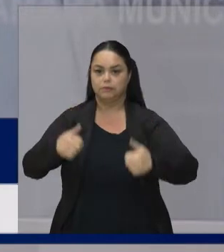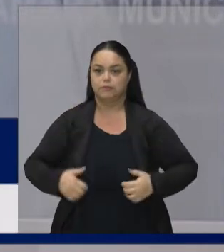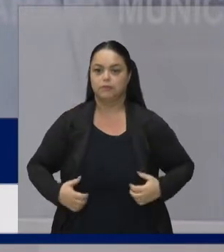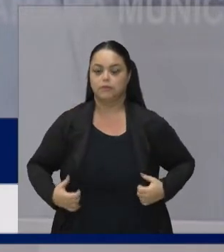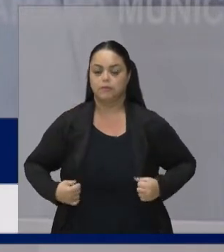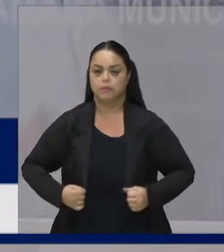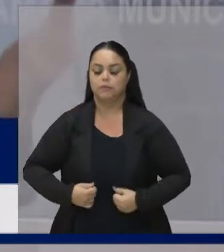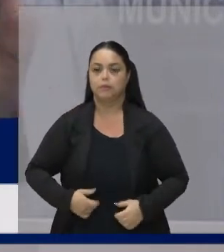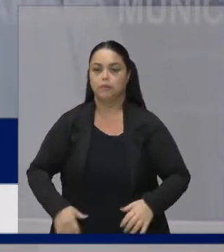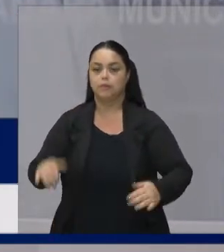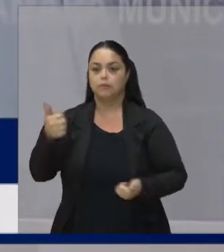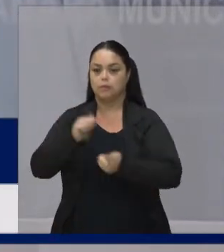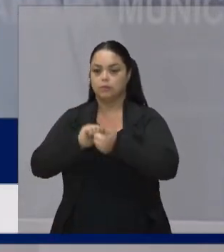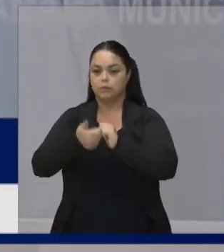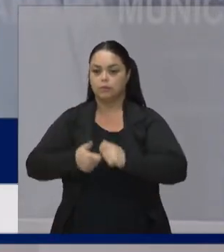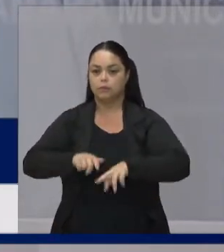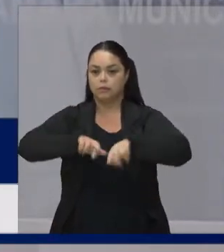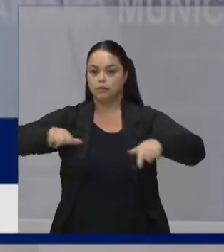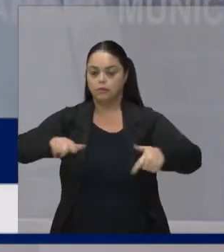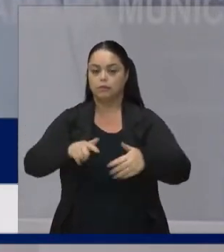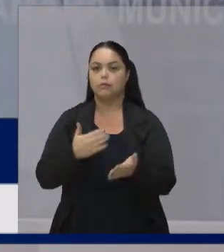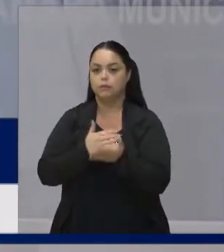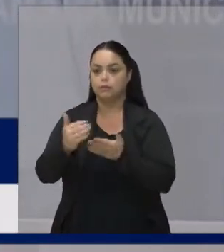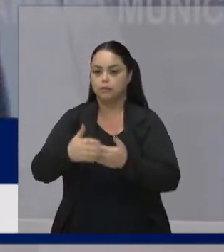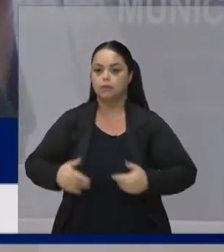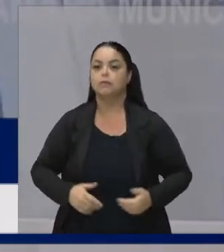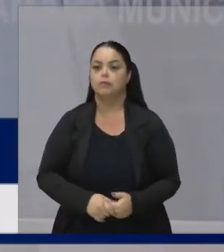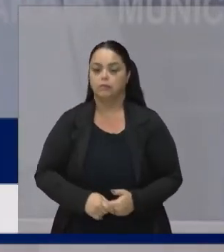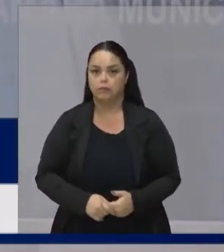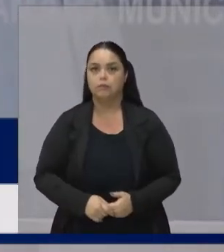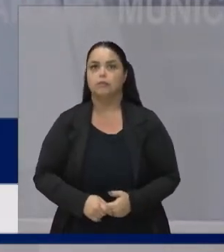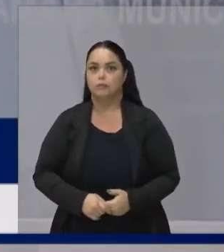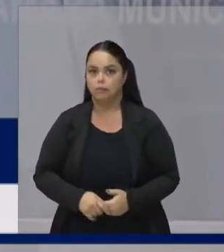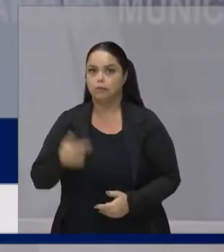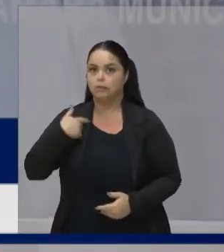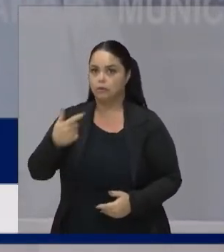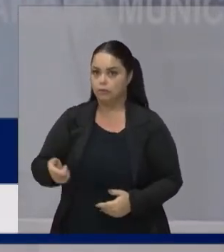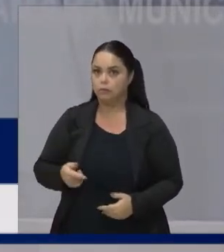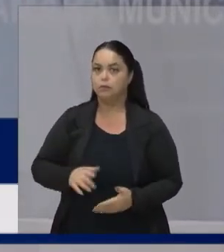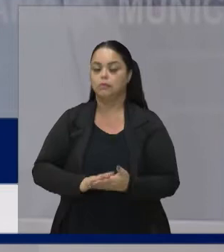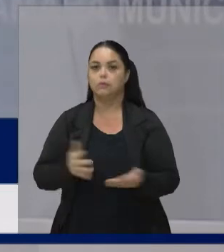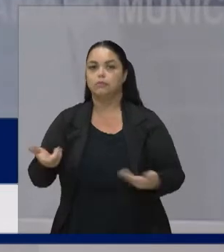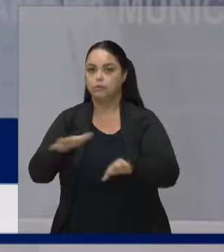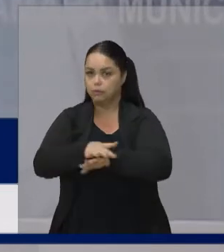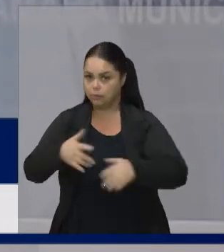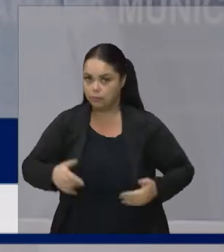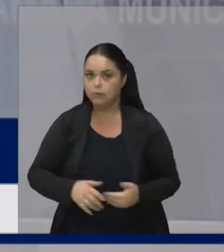E o esporte é uma linda ferramenta Para começar isso O esporte é uma linda ferramenta De inclusão